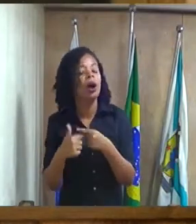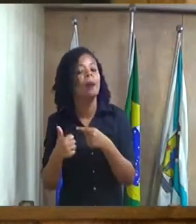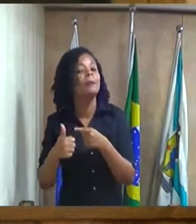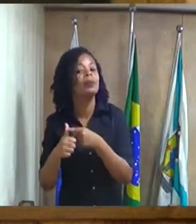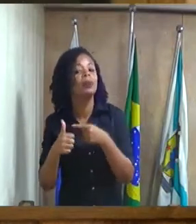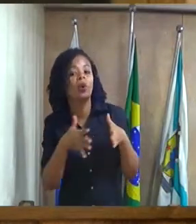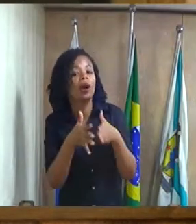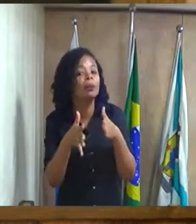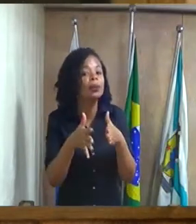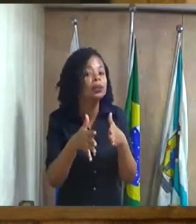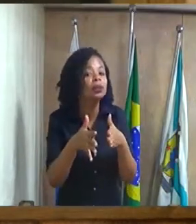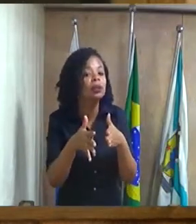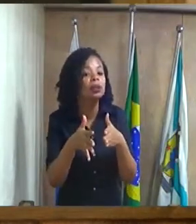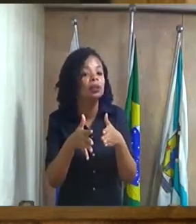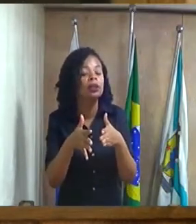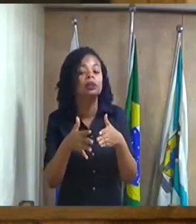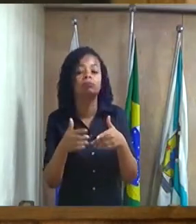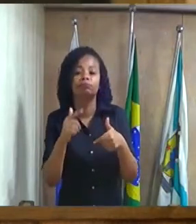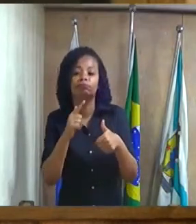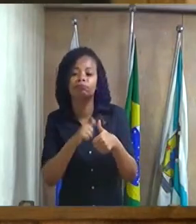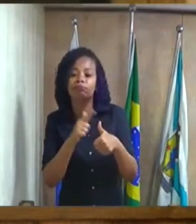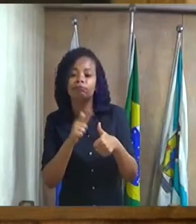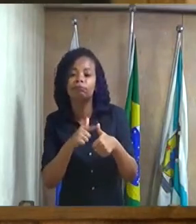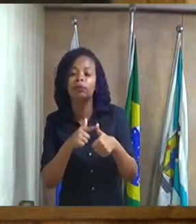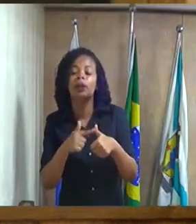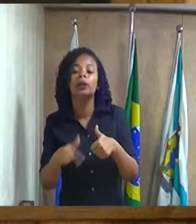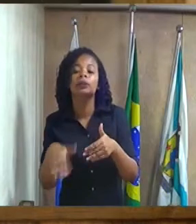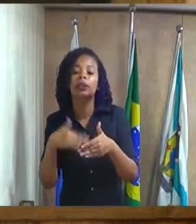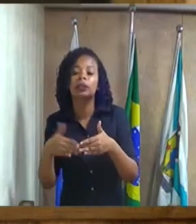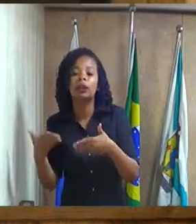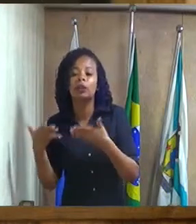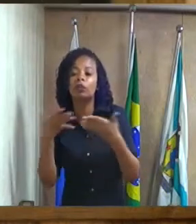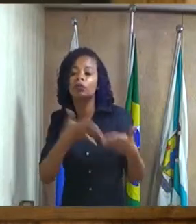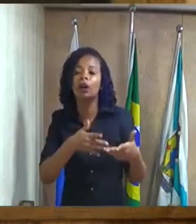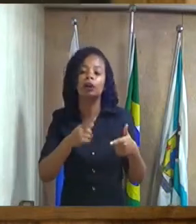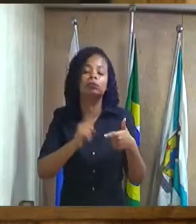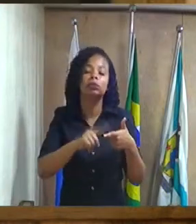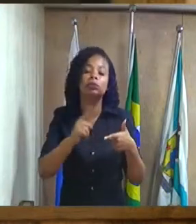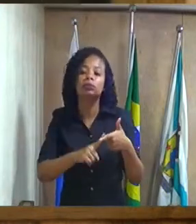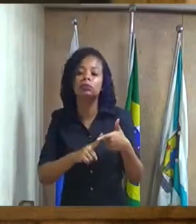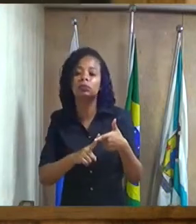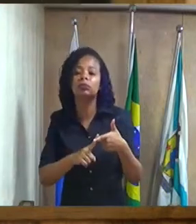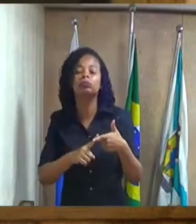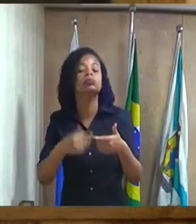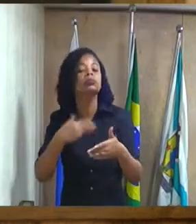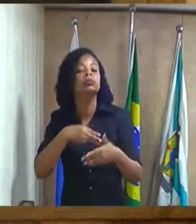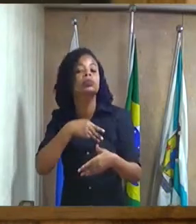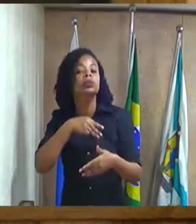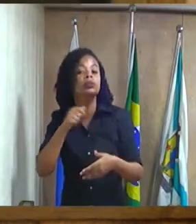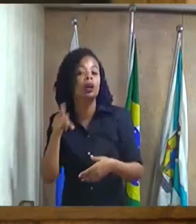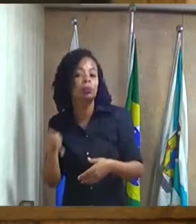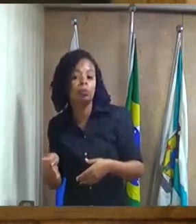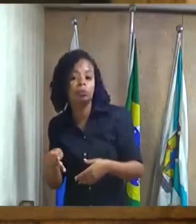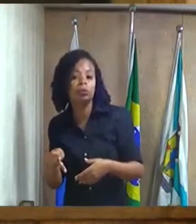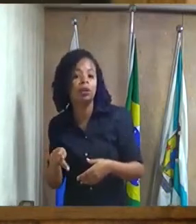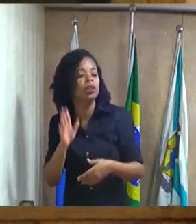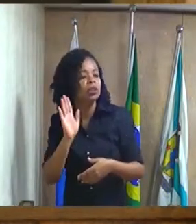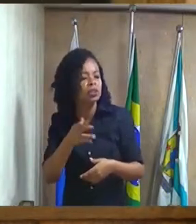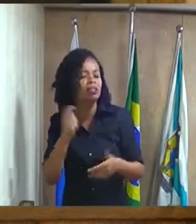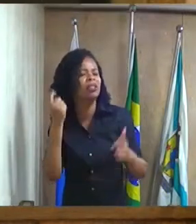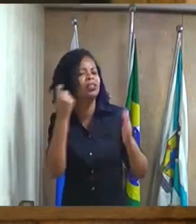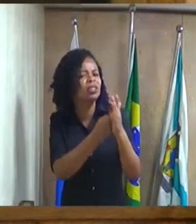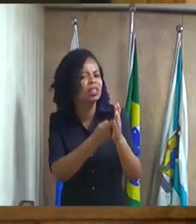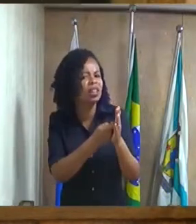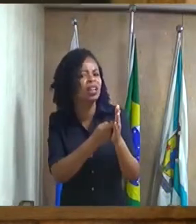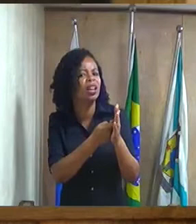e o terceiro é o ministério público porque eu já denunciei nessa casa três meses atrás os apartamentos